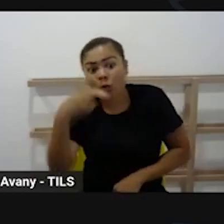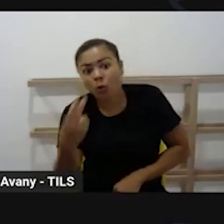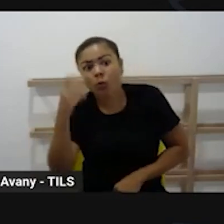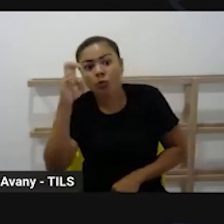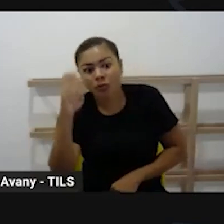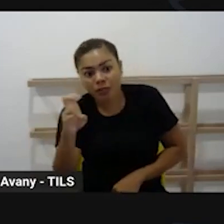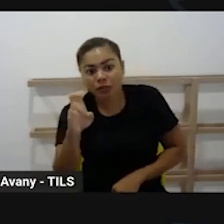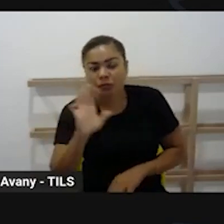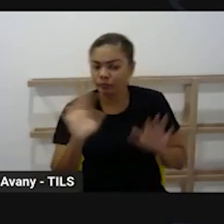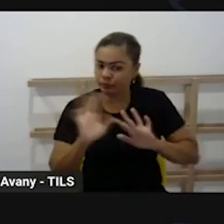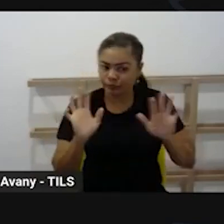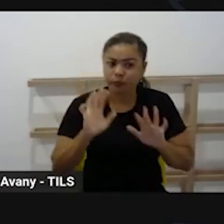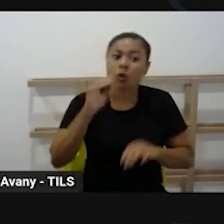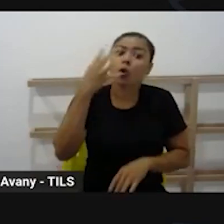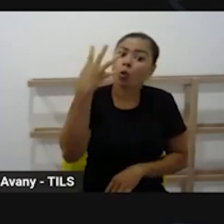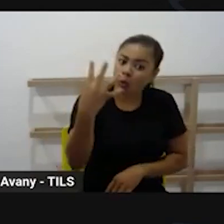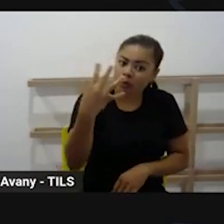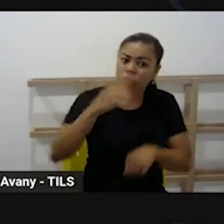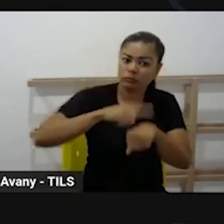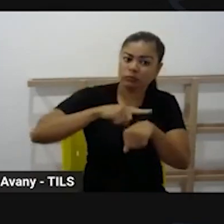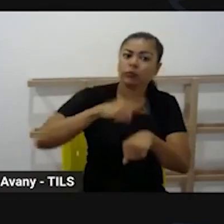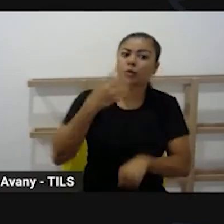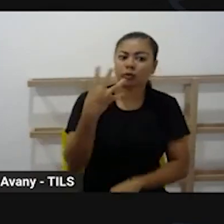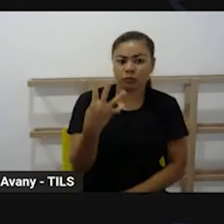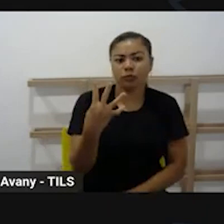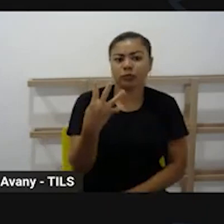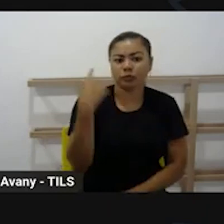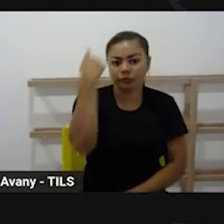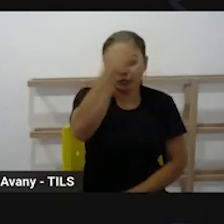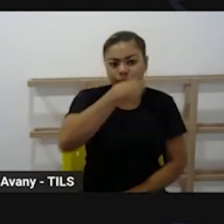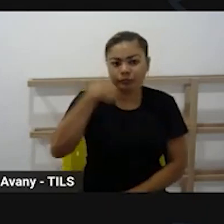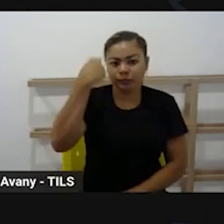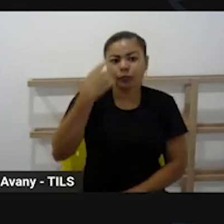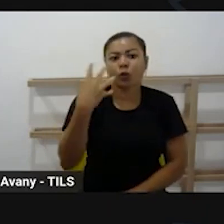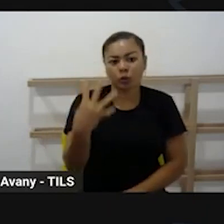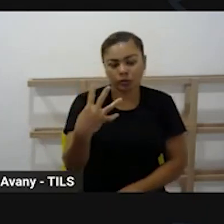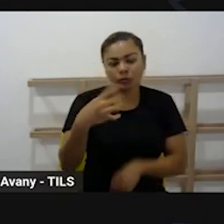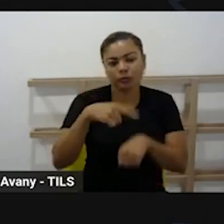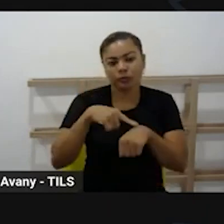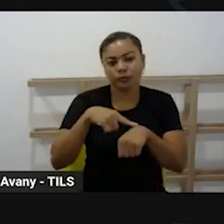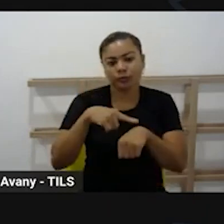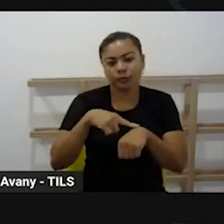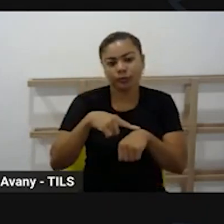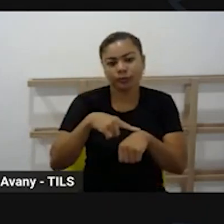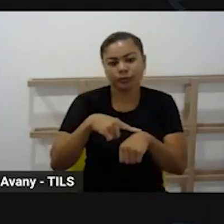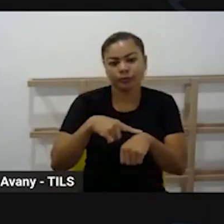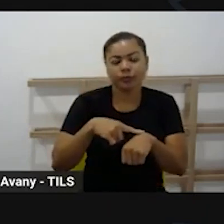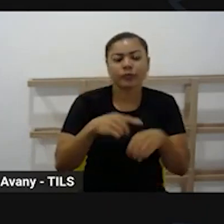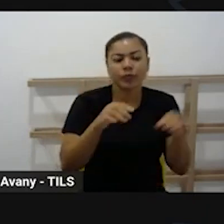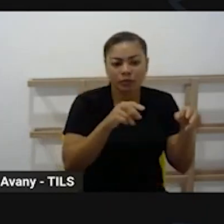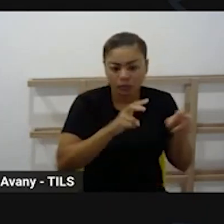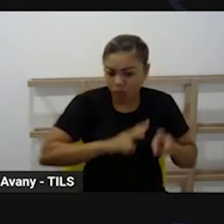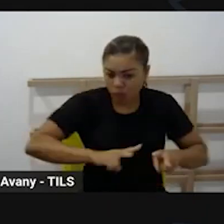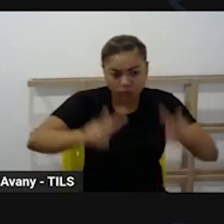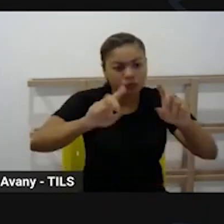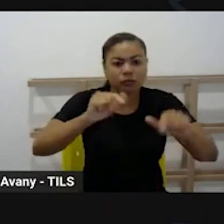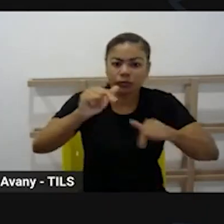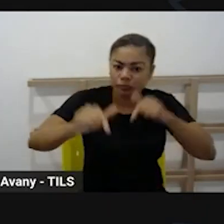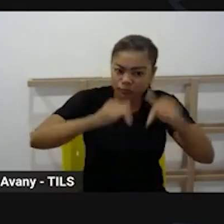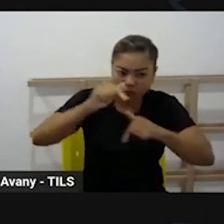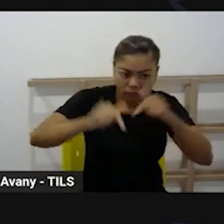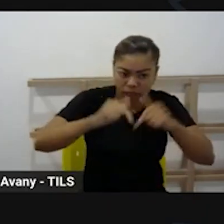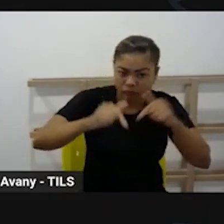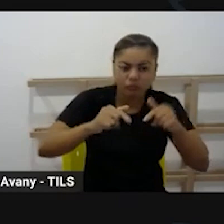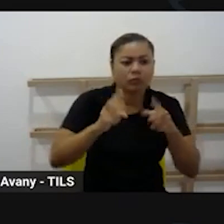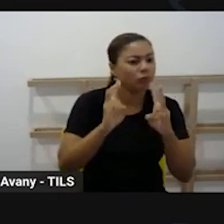quatro horas quatro horas a educação infantil continua com a jornada de trabalho de quatro horas não vai mudar